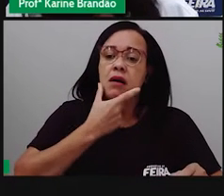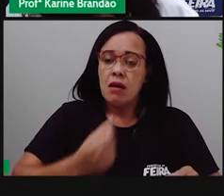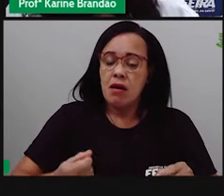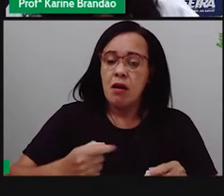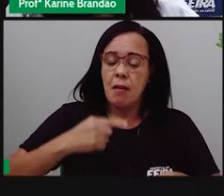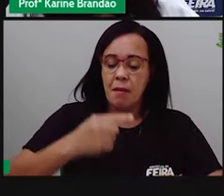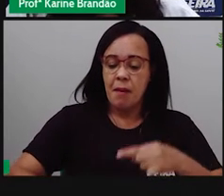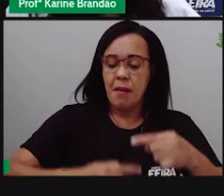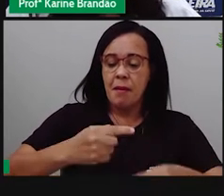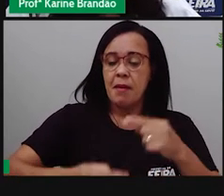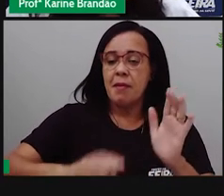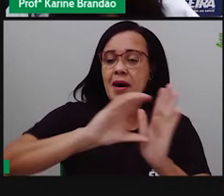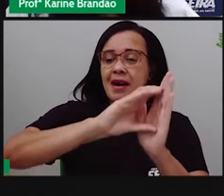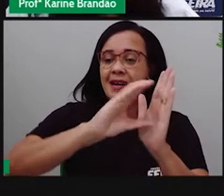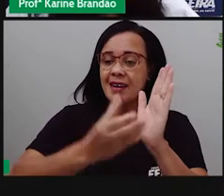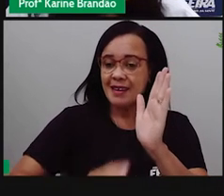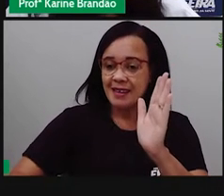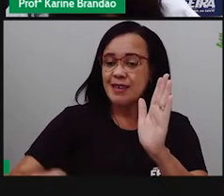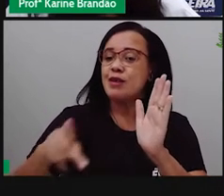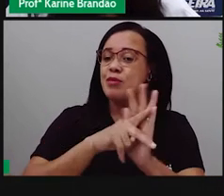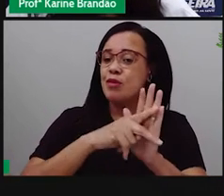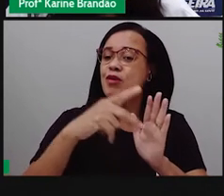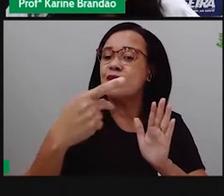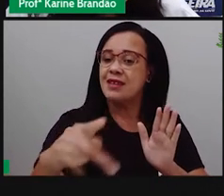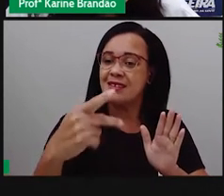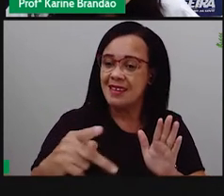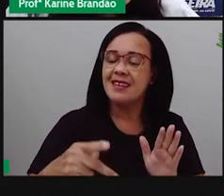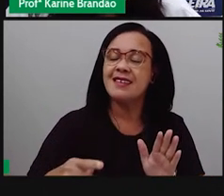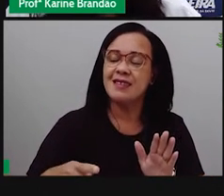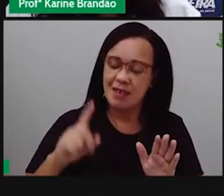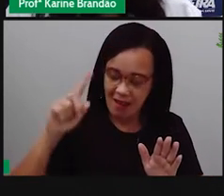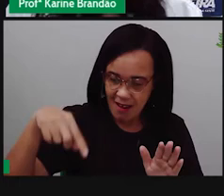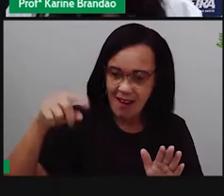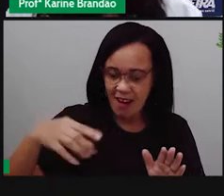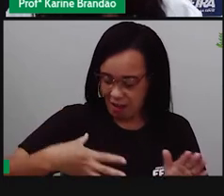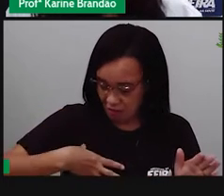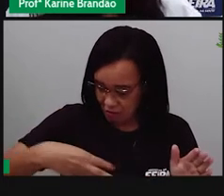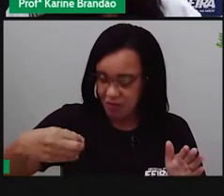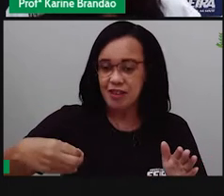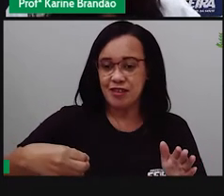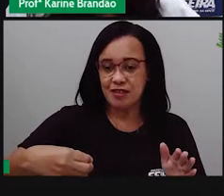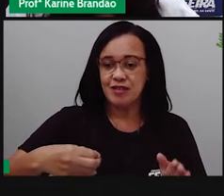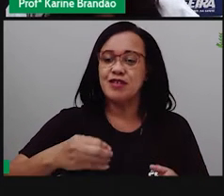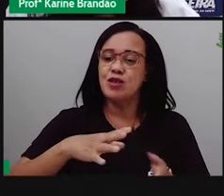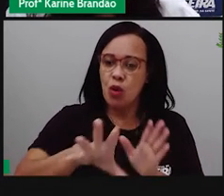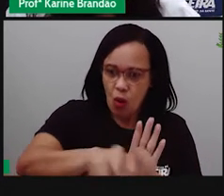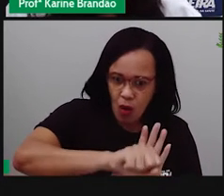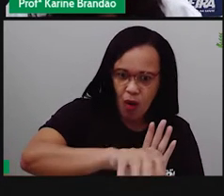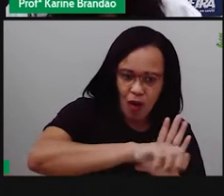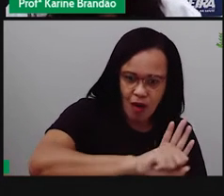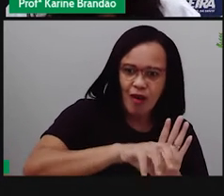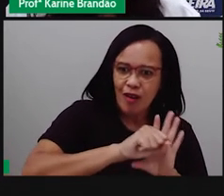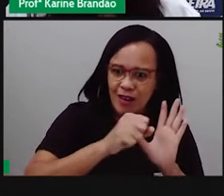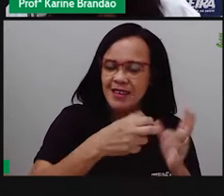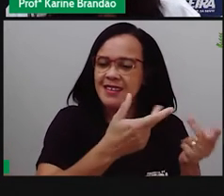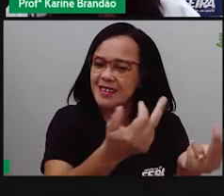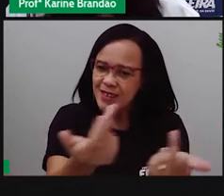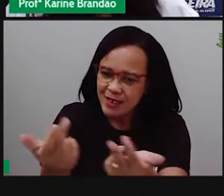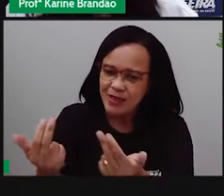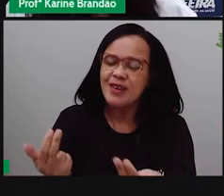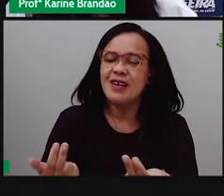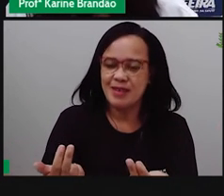hereditárias para os seus filhos, para os seus descendentes. E o que a gente precisa entender mais? Que esses